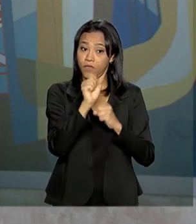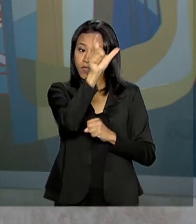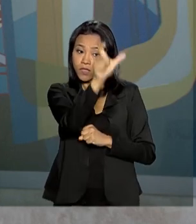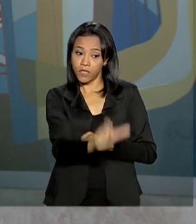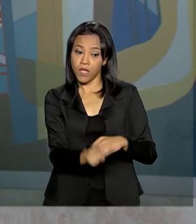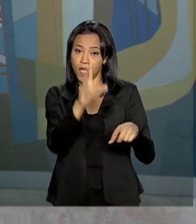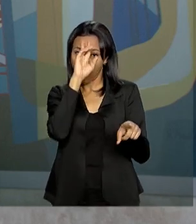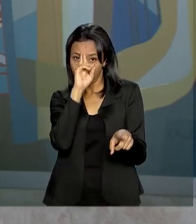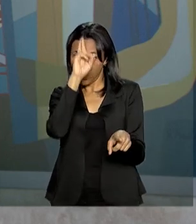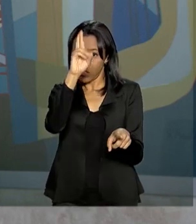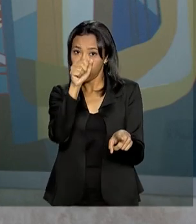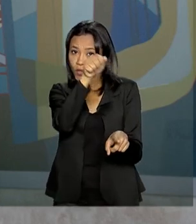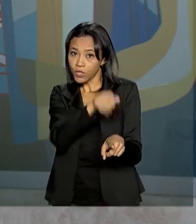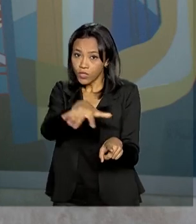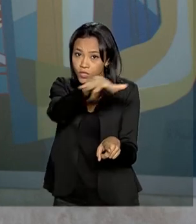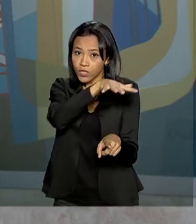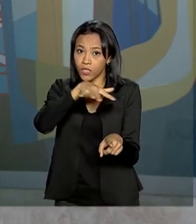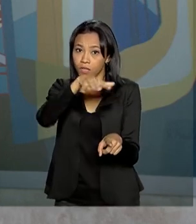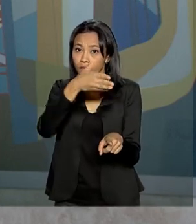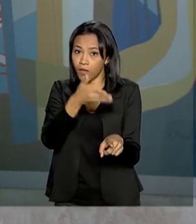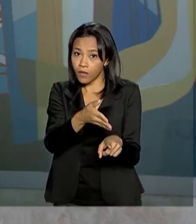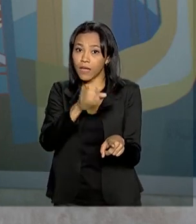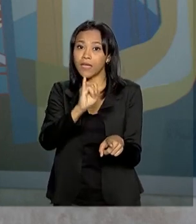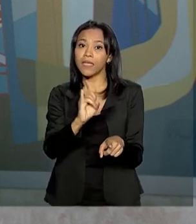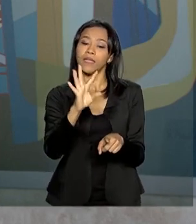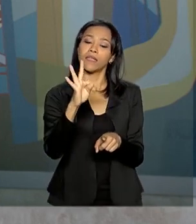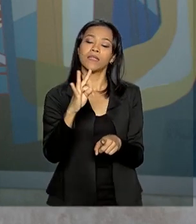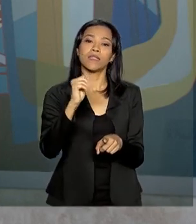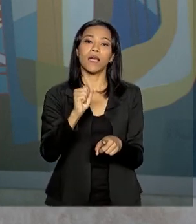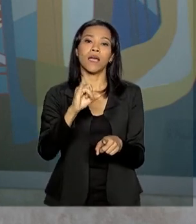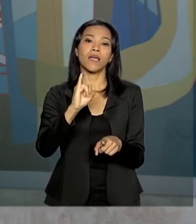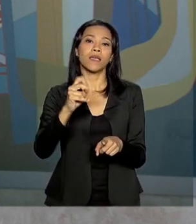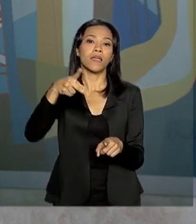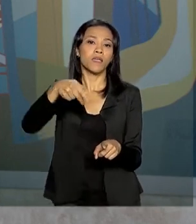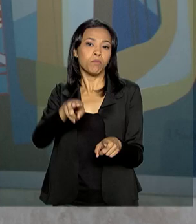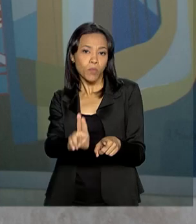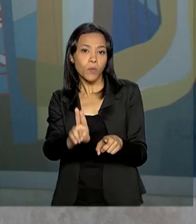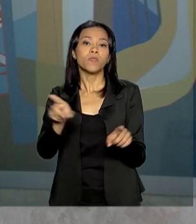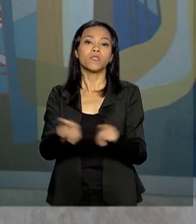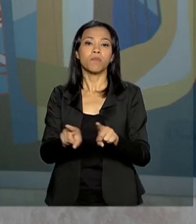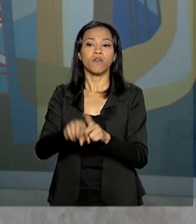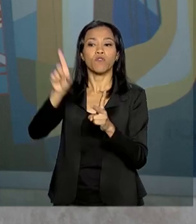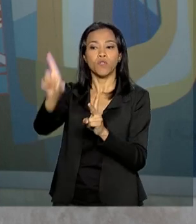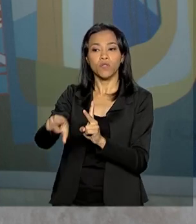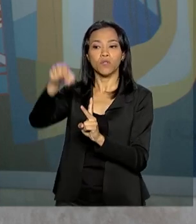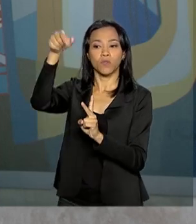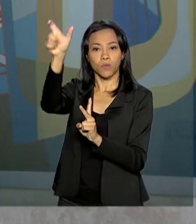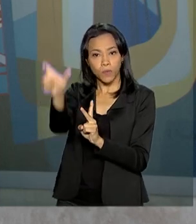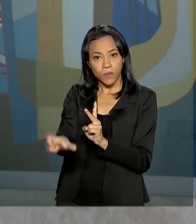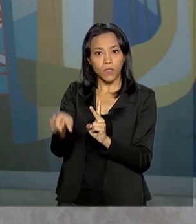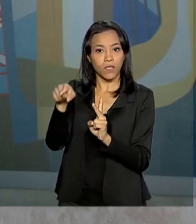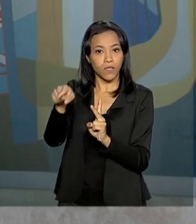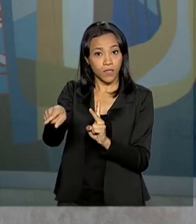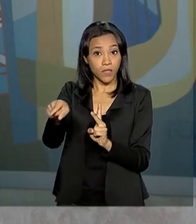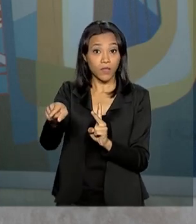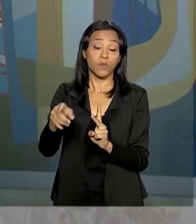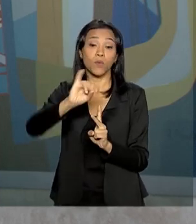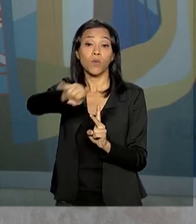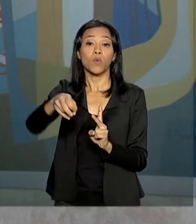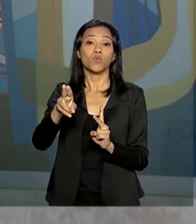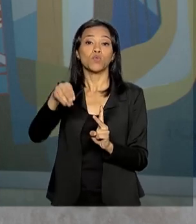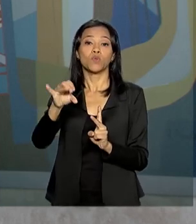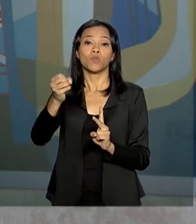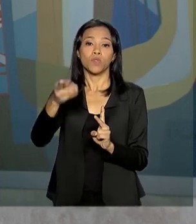-geral brasileiro da Itaipu Binacional. Também foi nomeado o vice-almirante Anatalício Risden Jr.